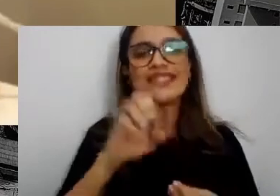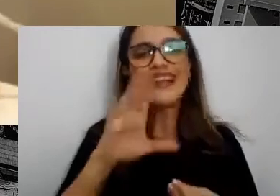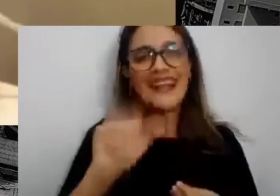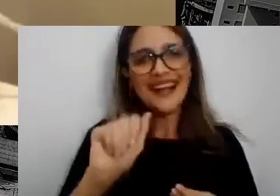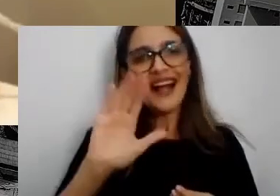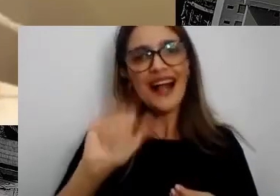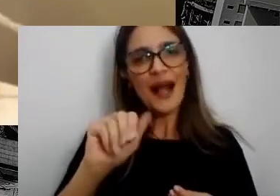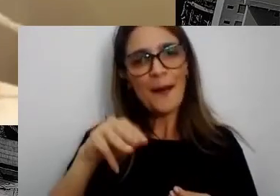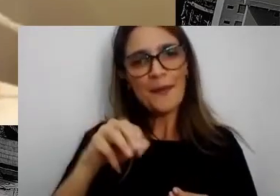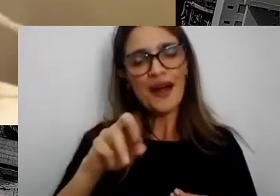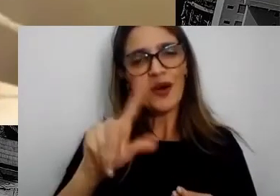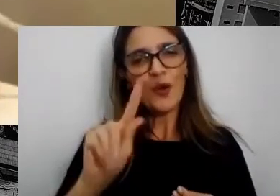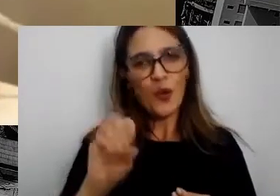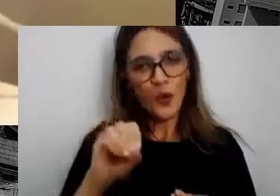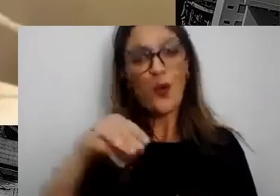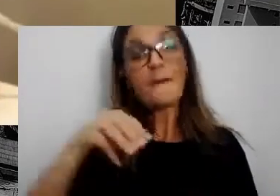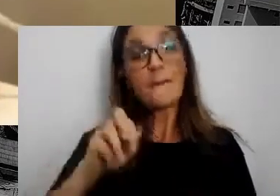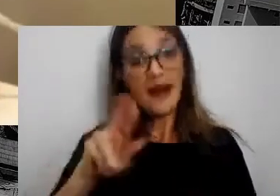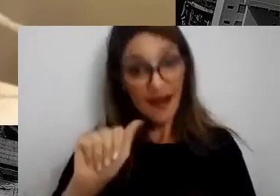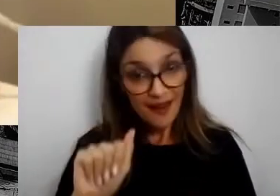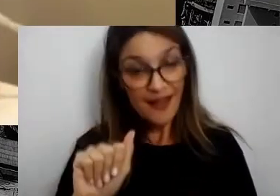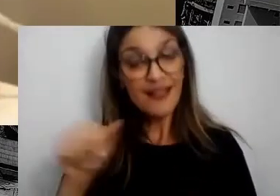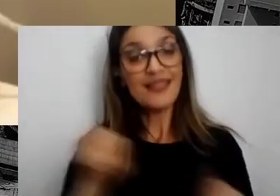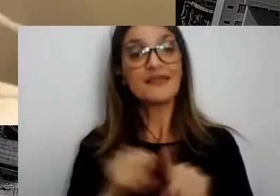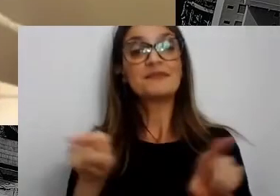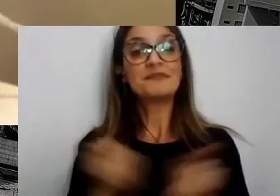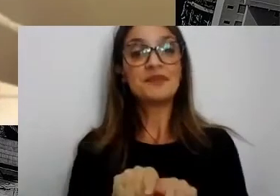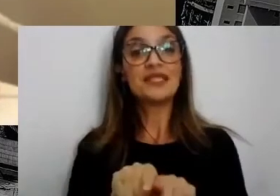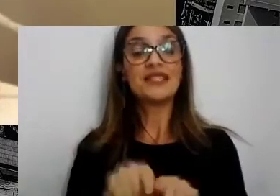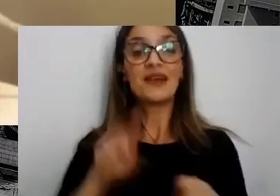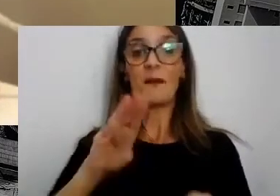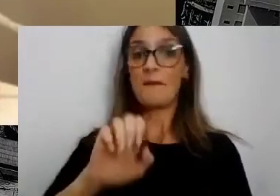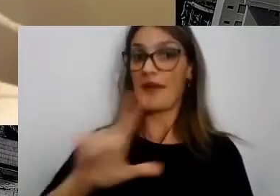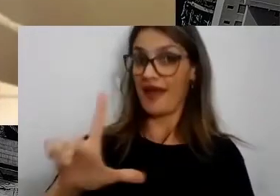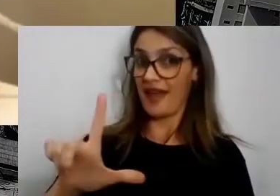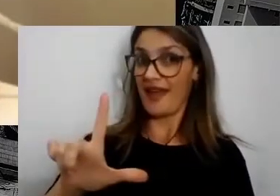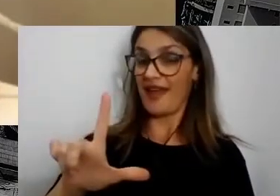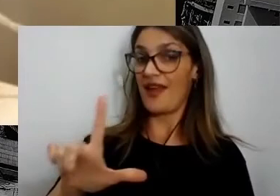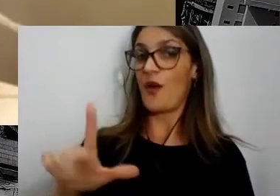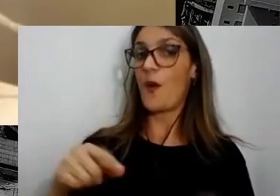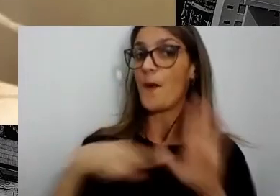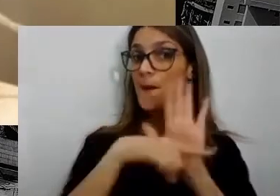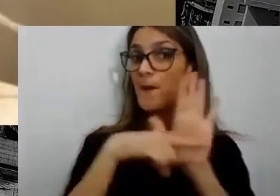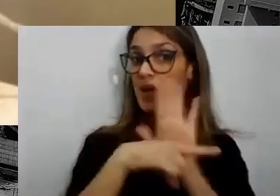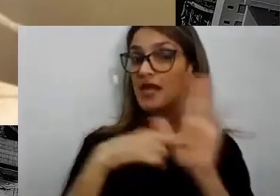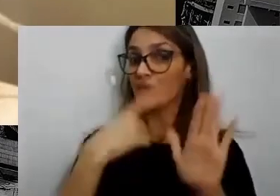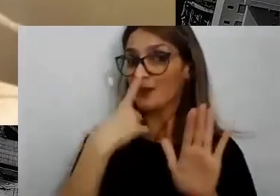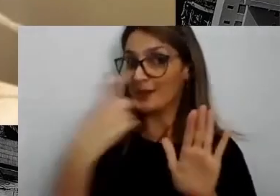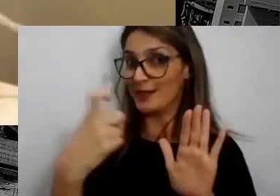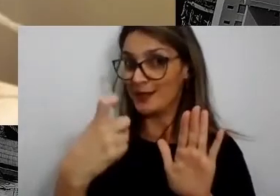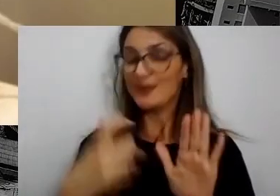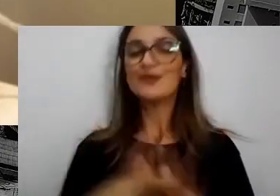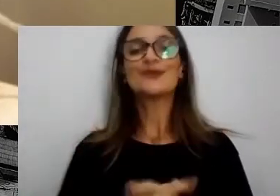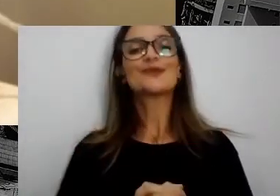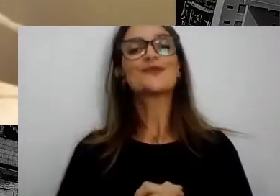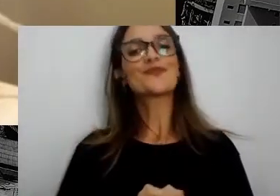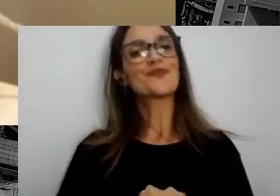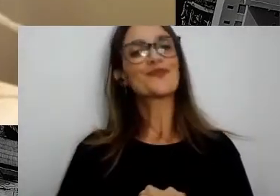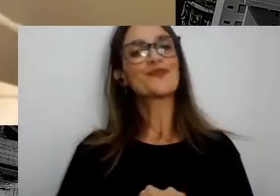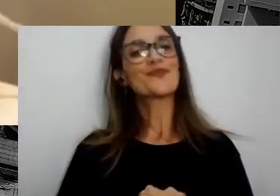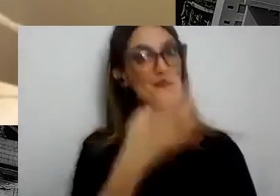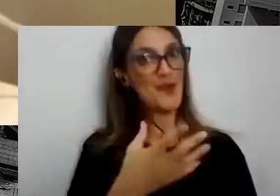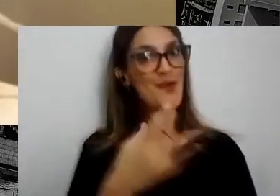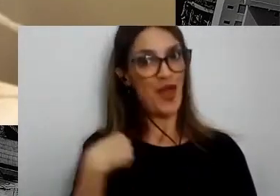a Mária Amaral esteve lá também, Bel de menos um lixo também esteve lá, e tem... Vale a pena, viu? Eu dei uma